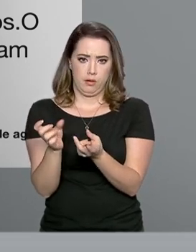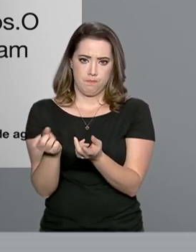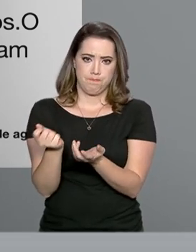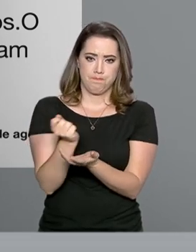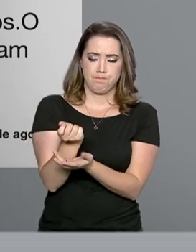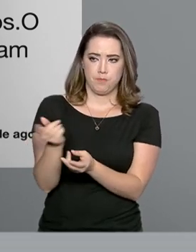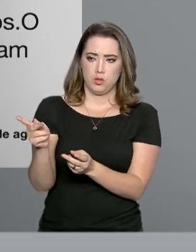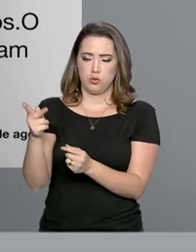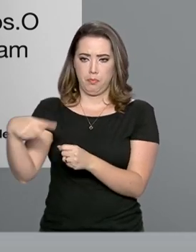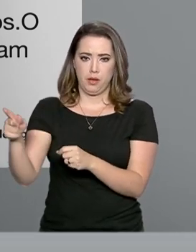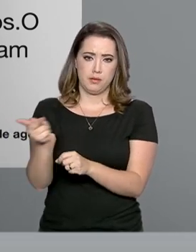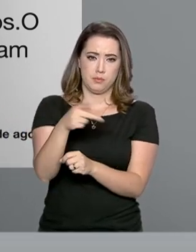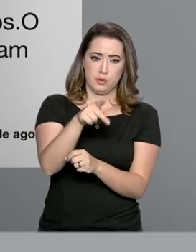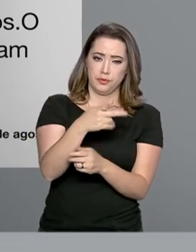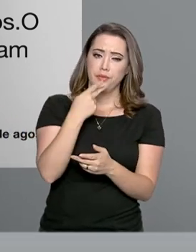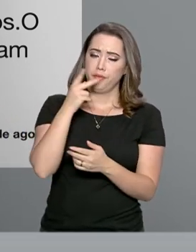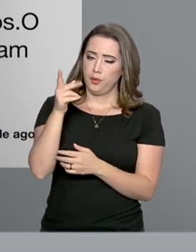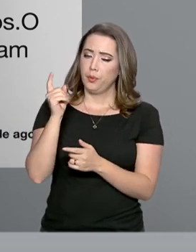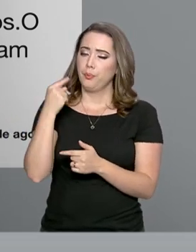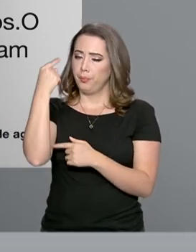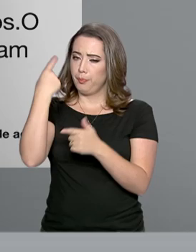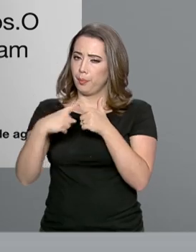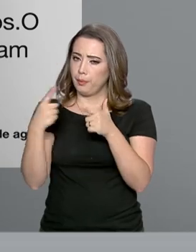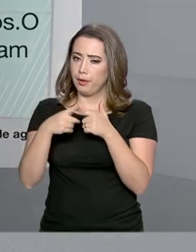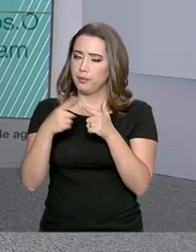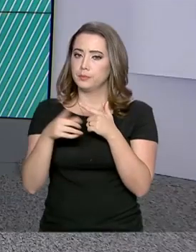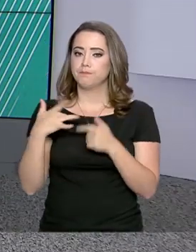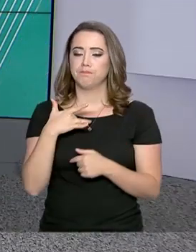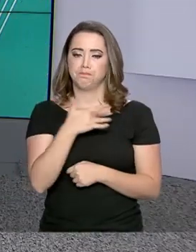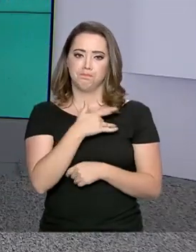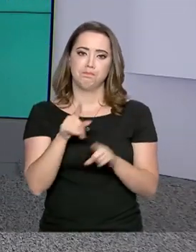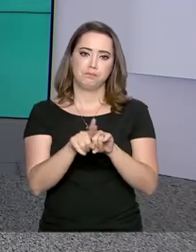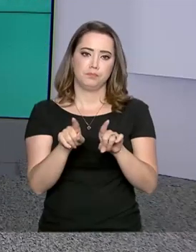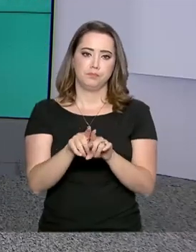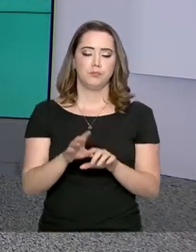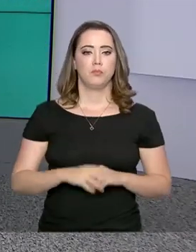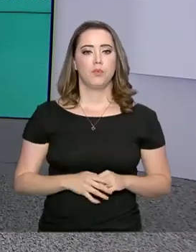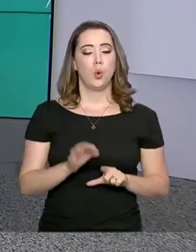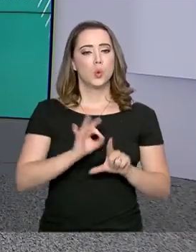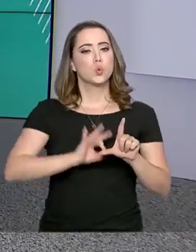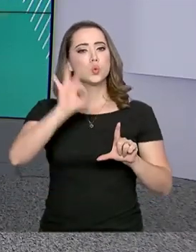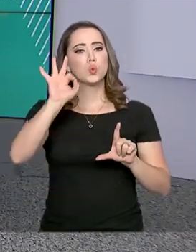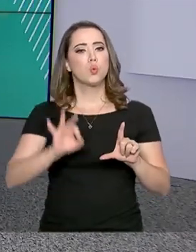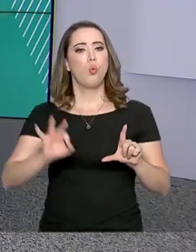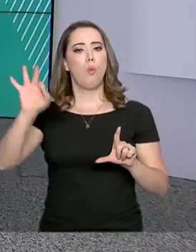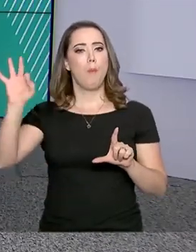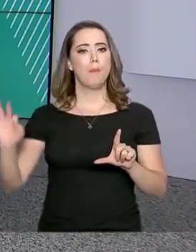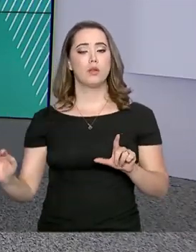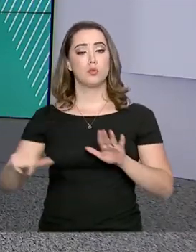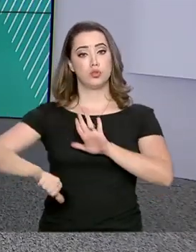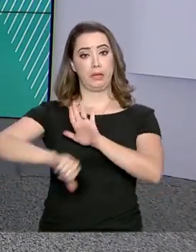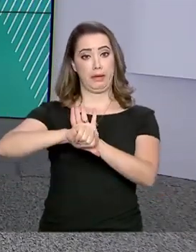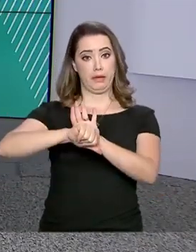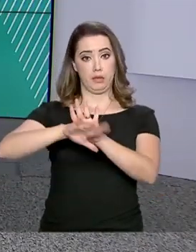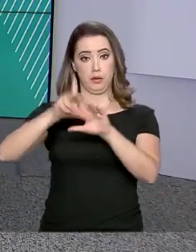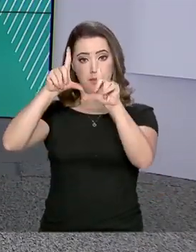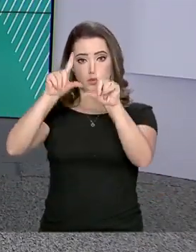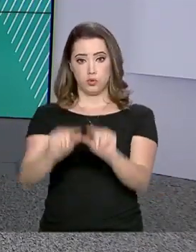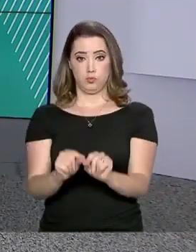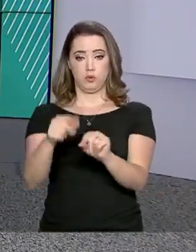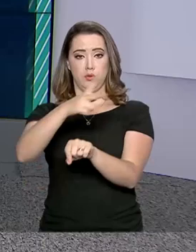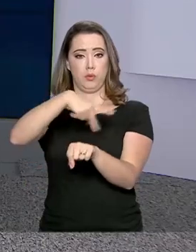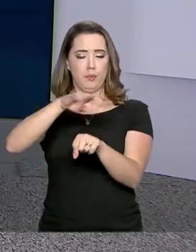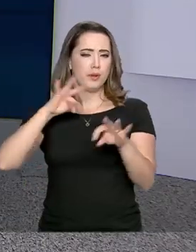risco dos cigarros ilegais à saúde. Os índices de criminalidade caíram em todo o país nos quatro